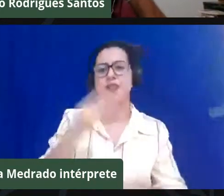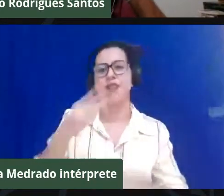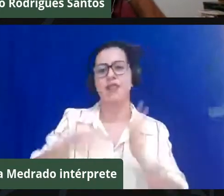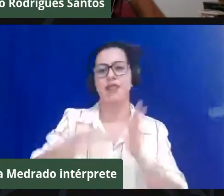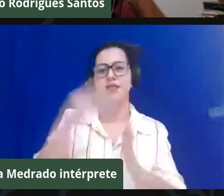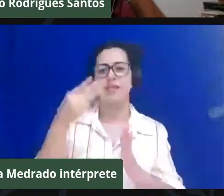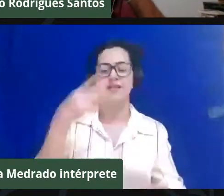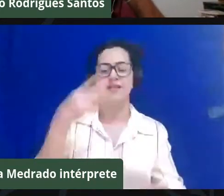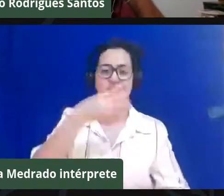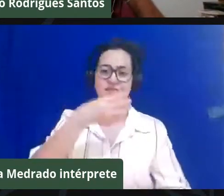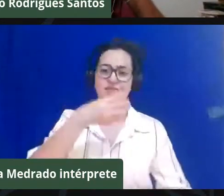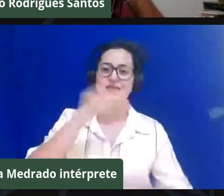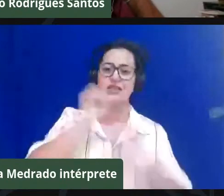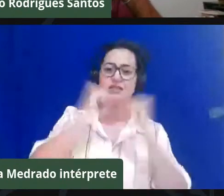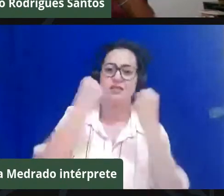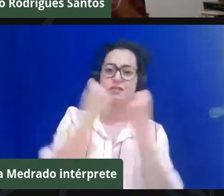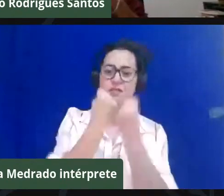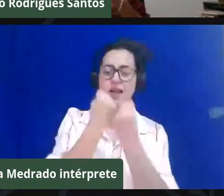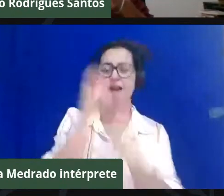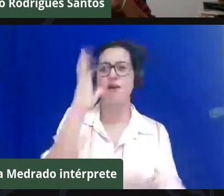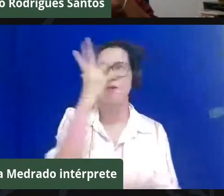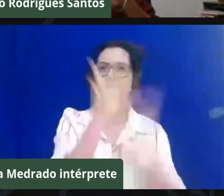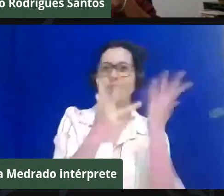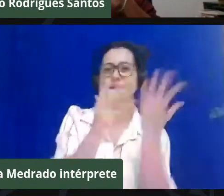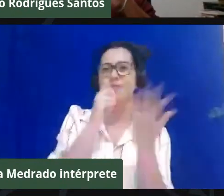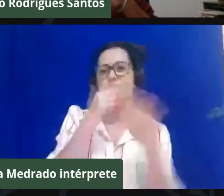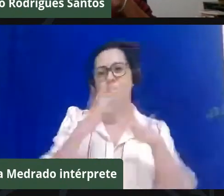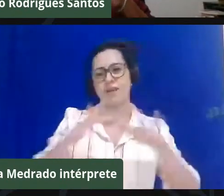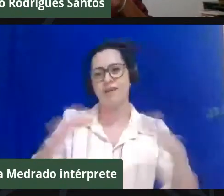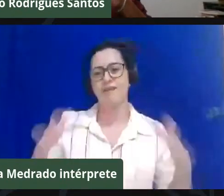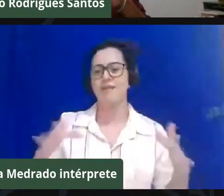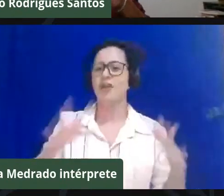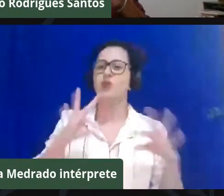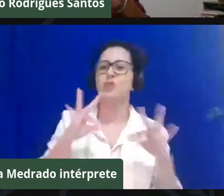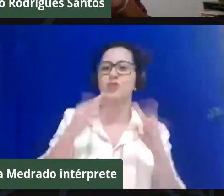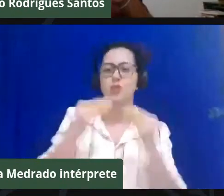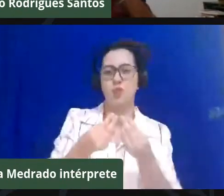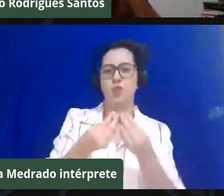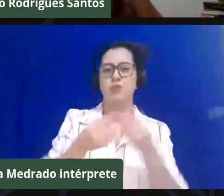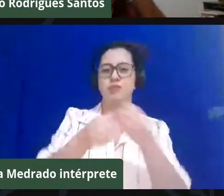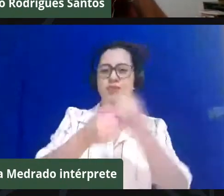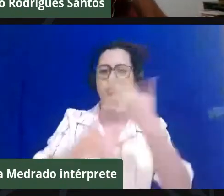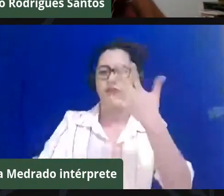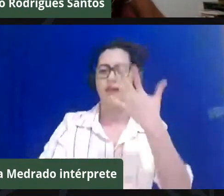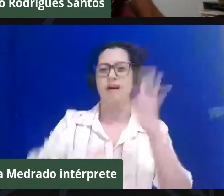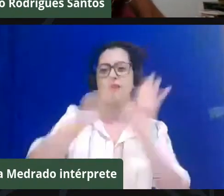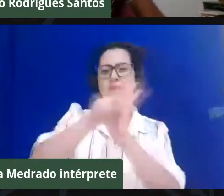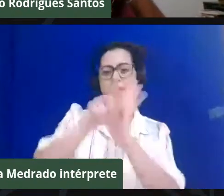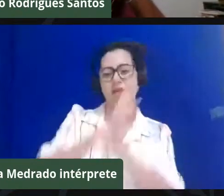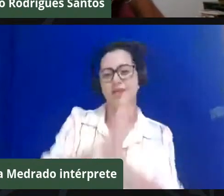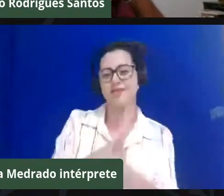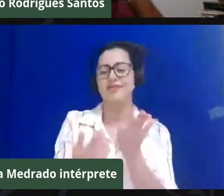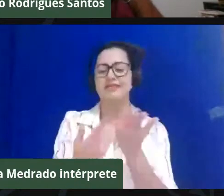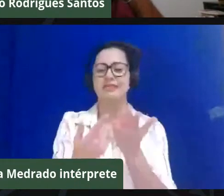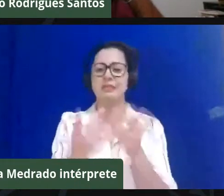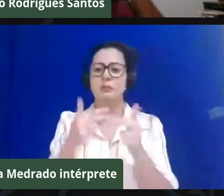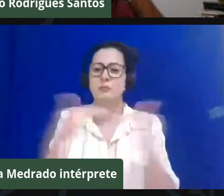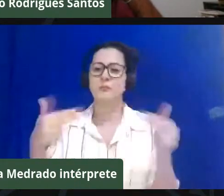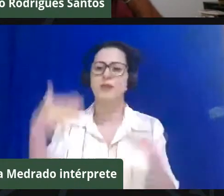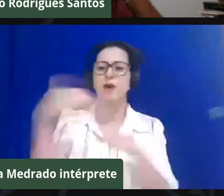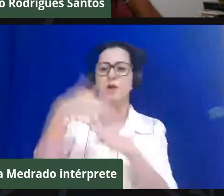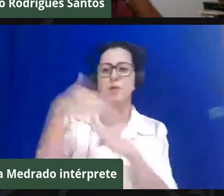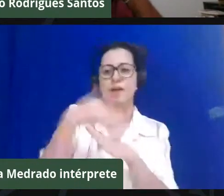do terceiro seminário de meio ambiente, todos que participaram aí no chat com questões, que